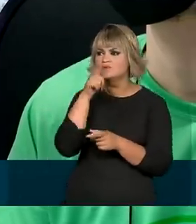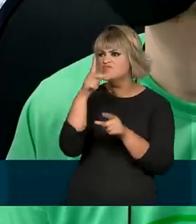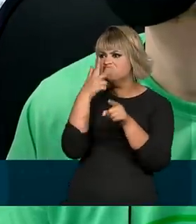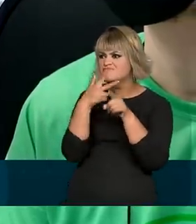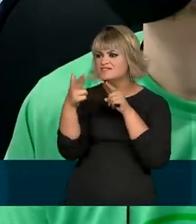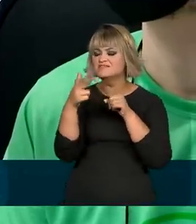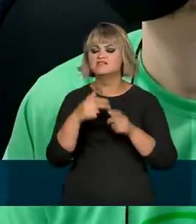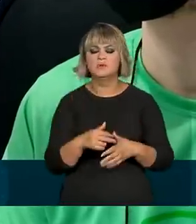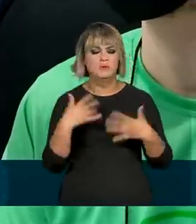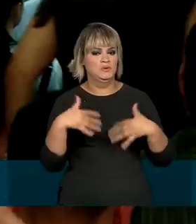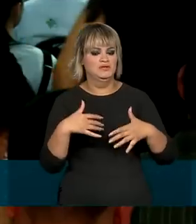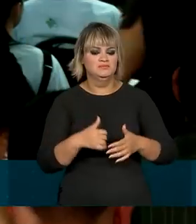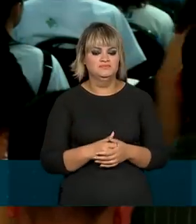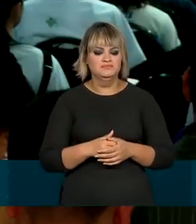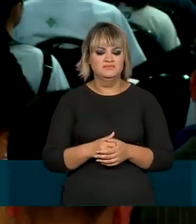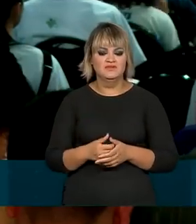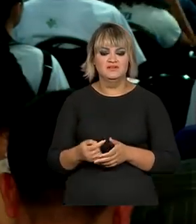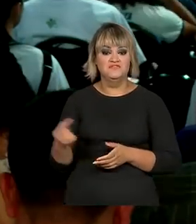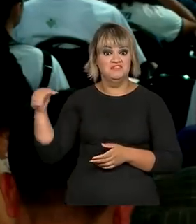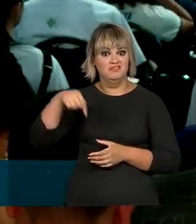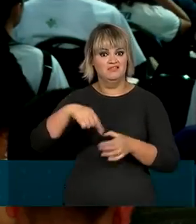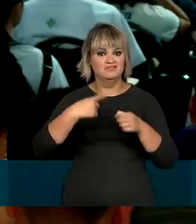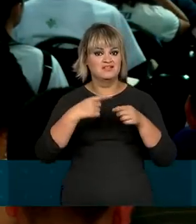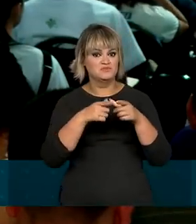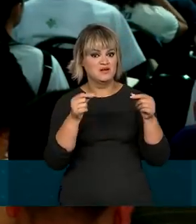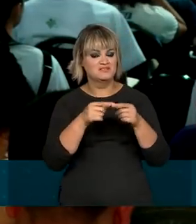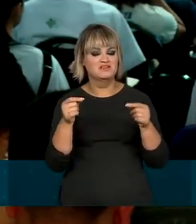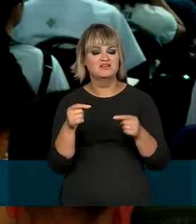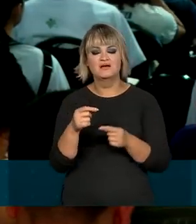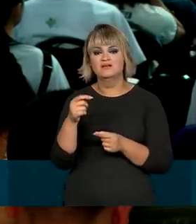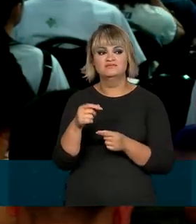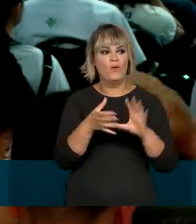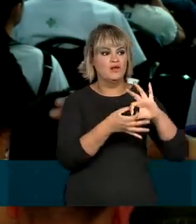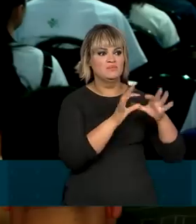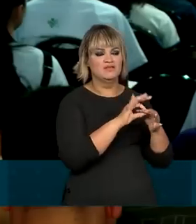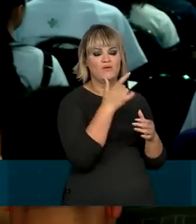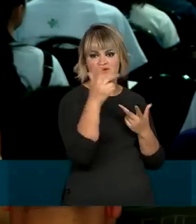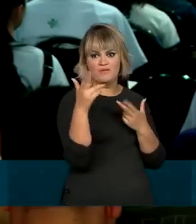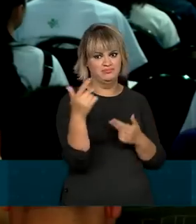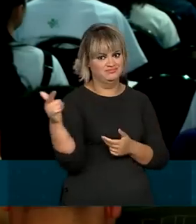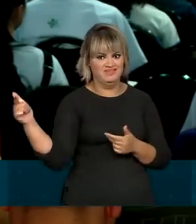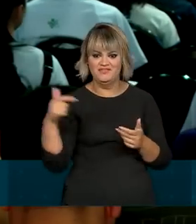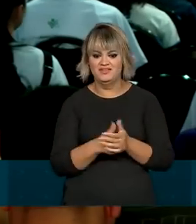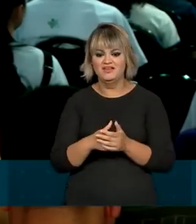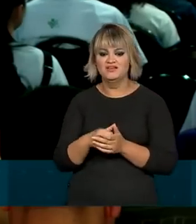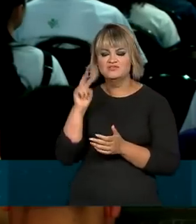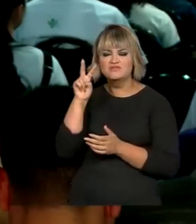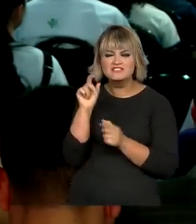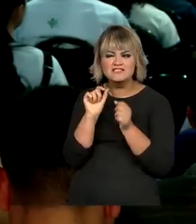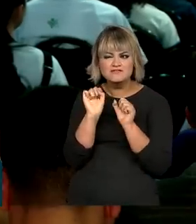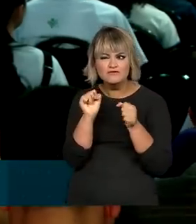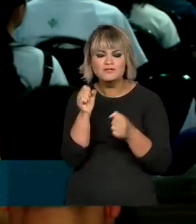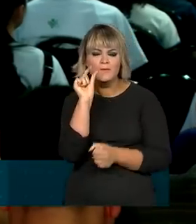categoria sênior é única. Viemos aqui para Brasília, então assim, é uma coisa que poucas Olimpíadas oferecem. Basta você ir além um pouquinho, só